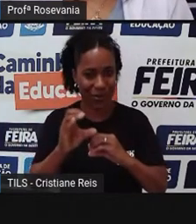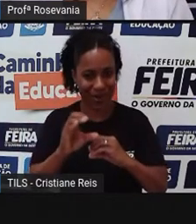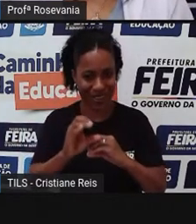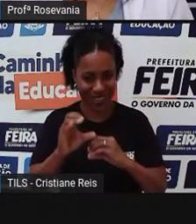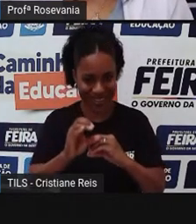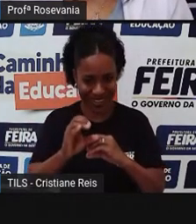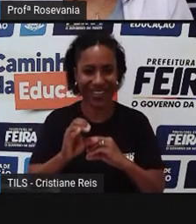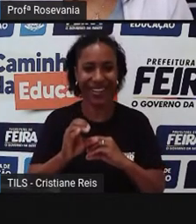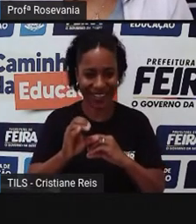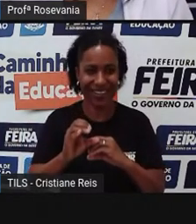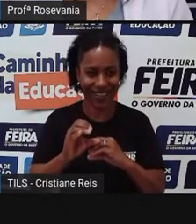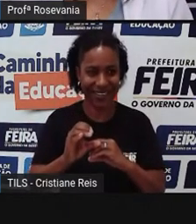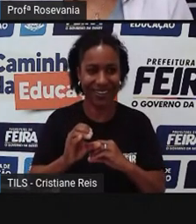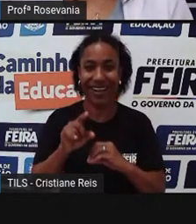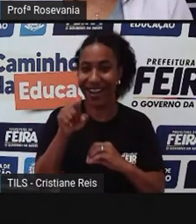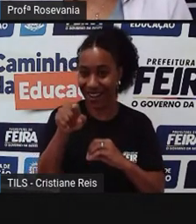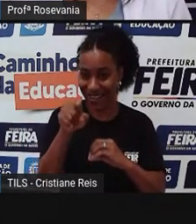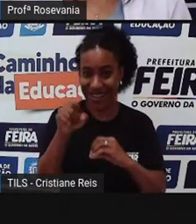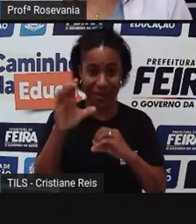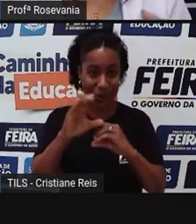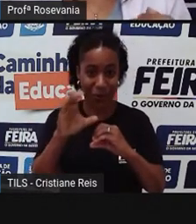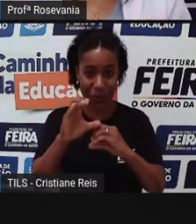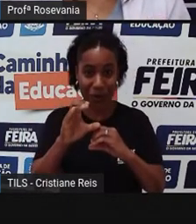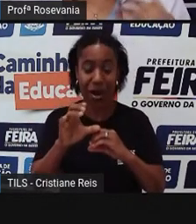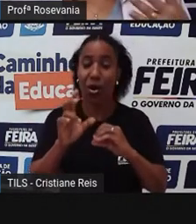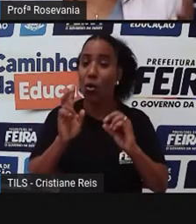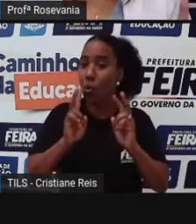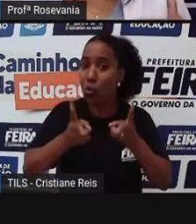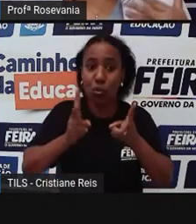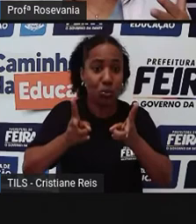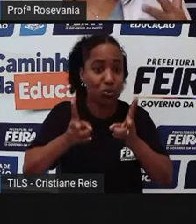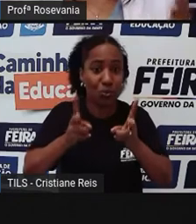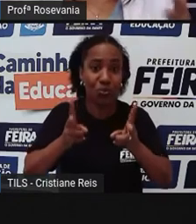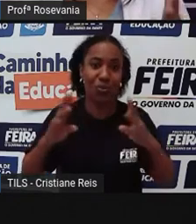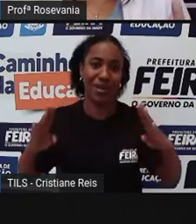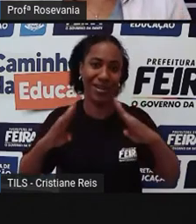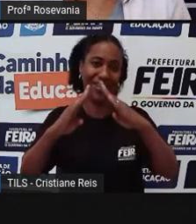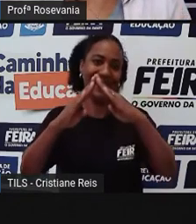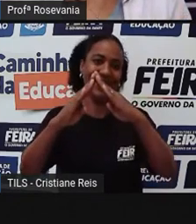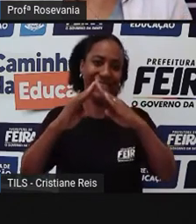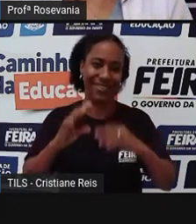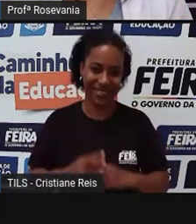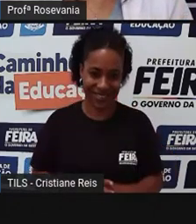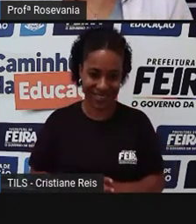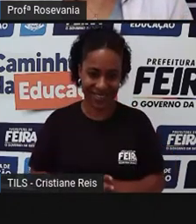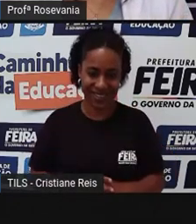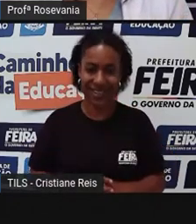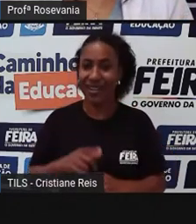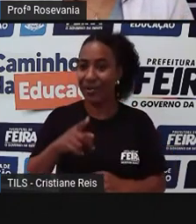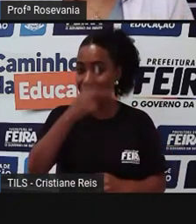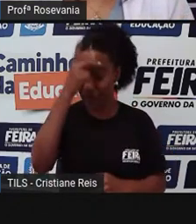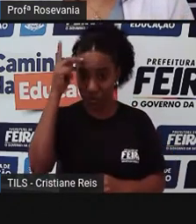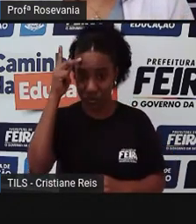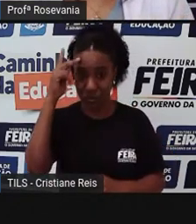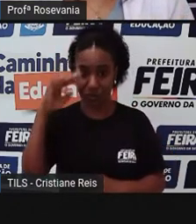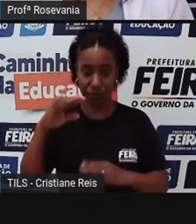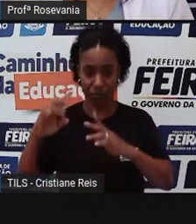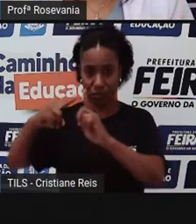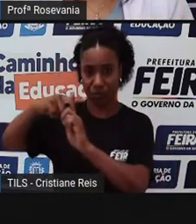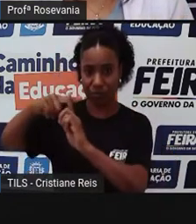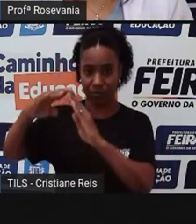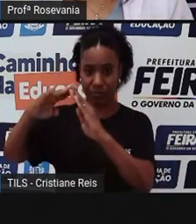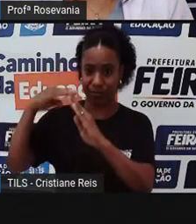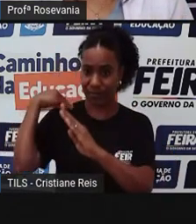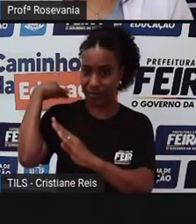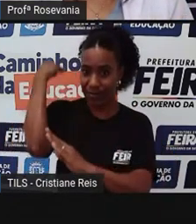Aqui, nessa rua, olha ela aqui, a vista é de quem sai da igreja, ela do Coreto, lá da igreja da Matriz, ó, aí pega essa